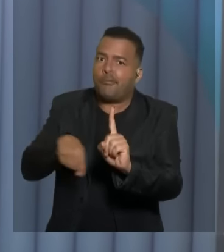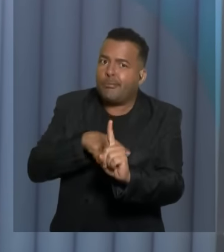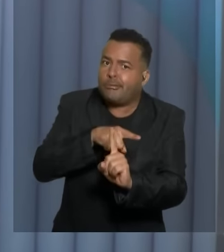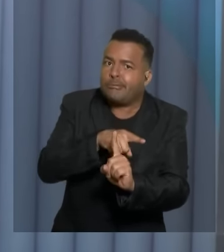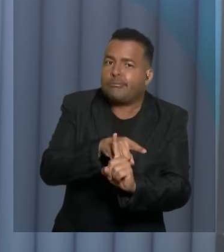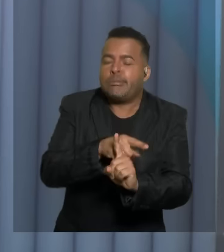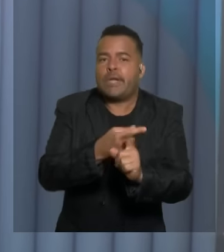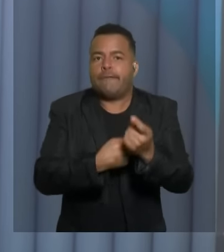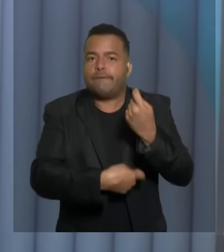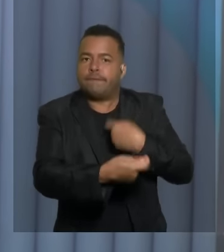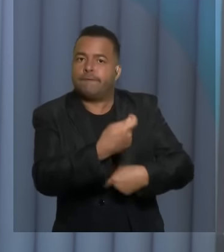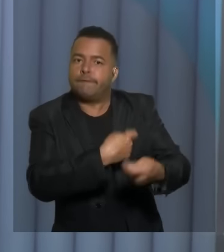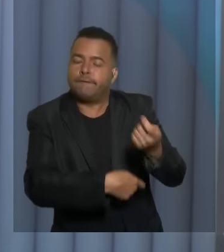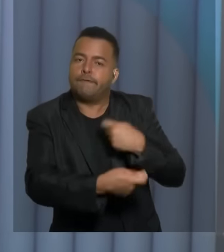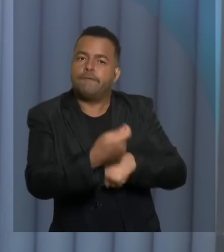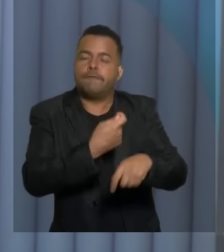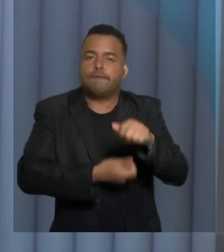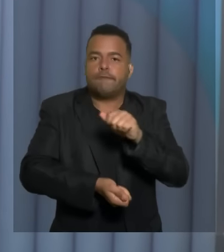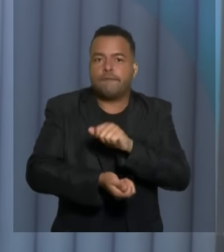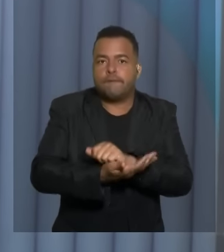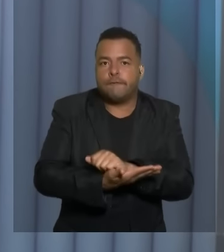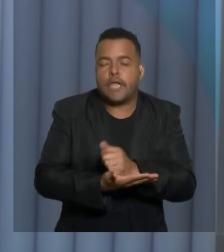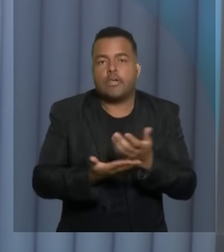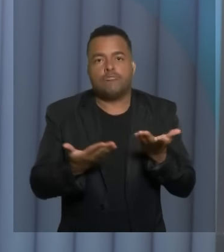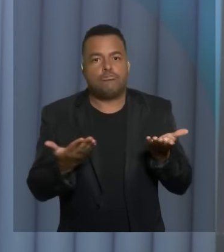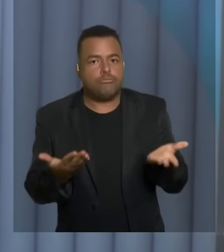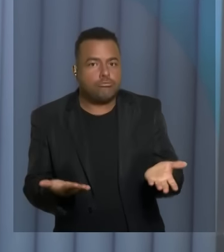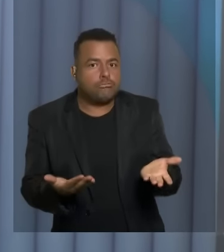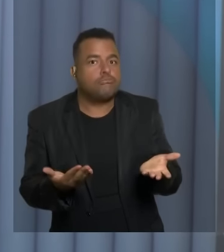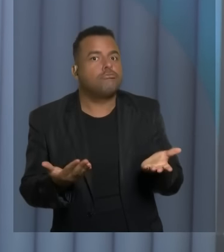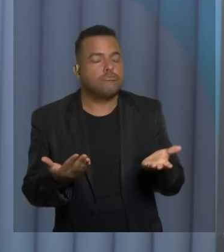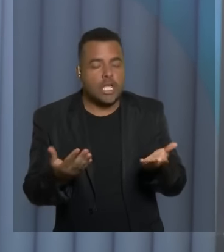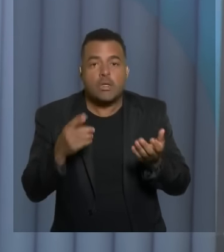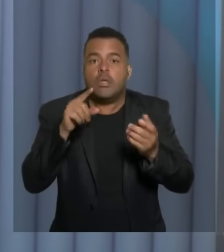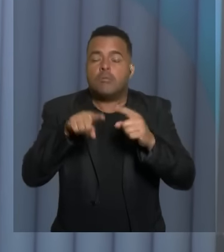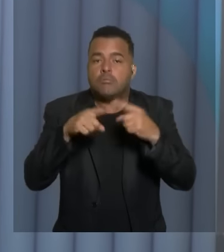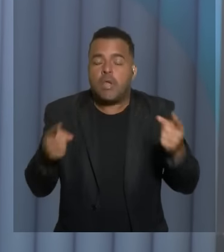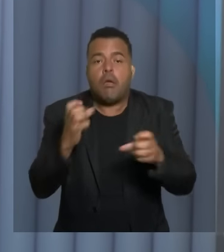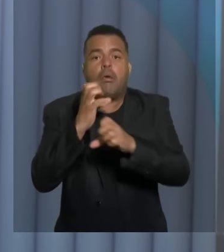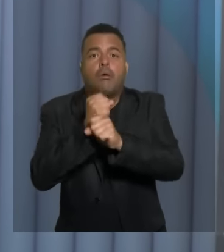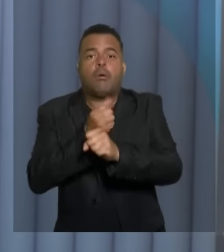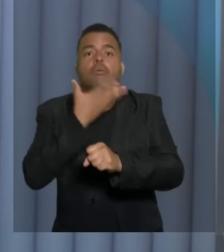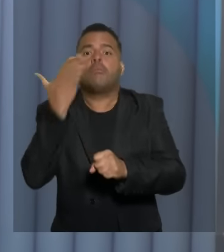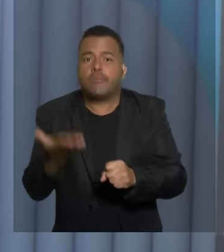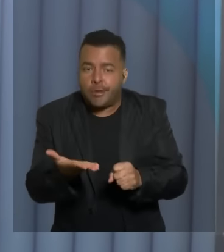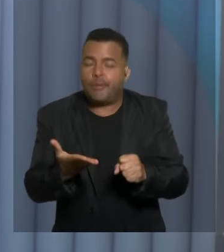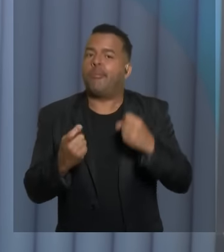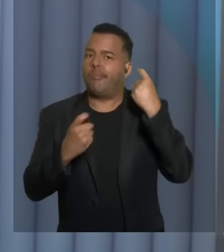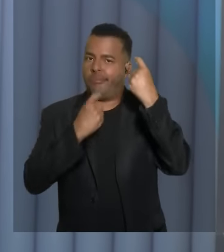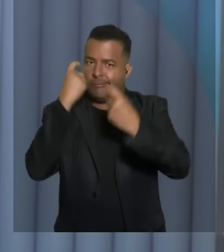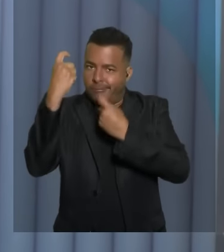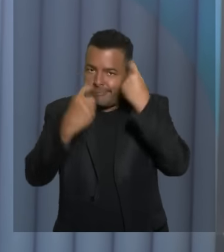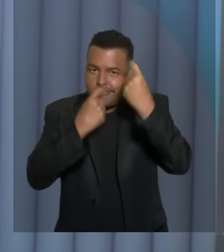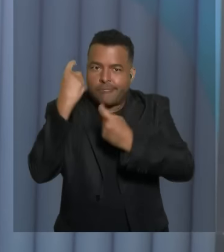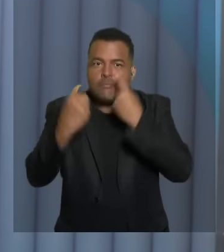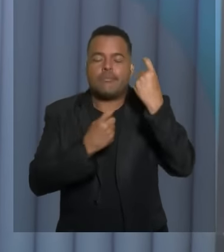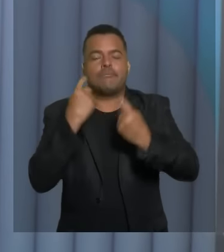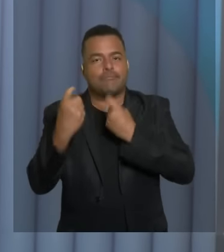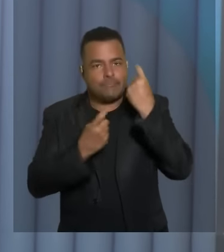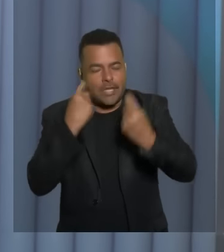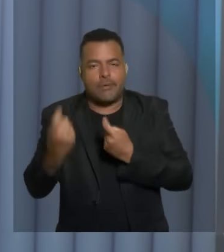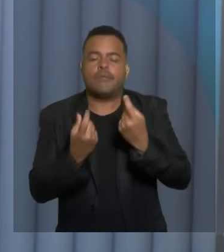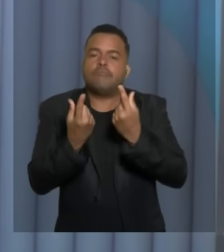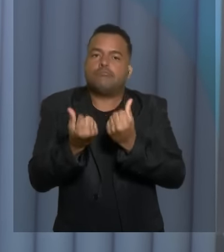que depõem contra a sua administração, que naturalmente deve ser motivo de preocupação em vista da